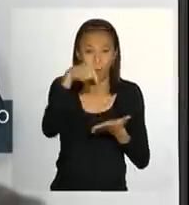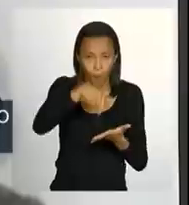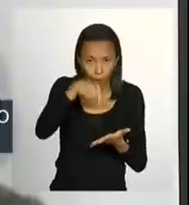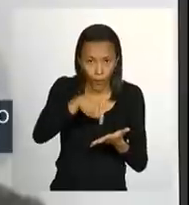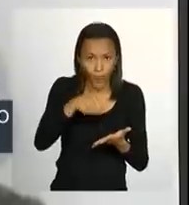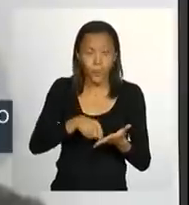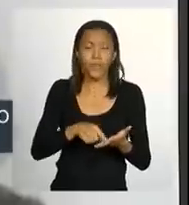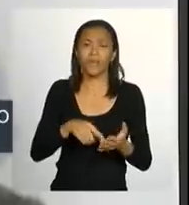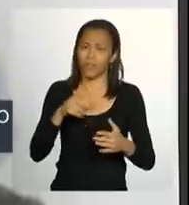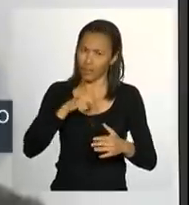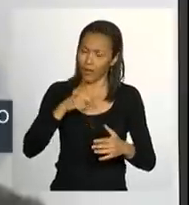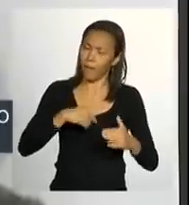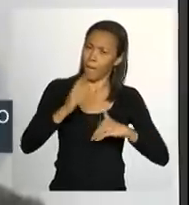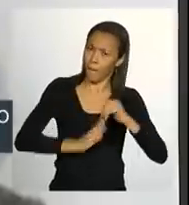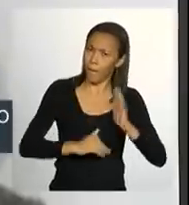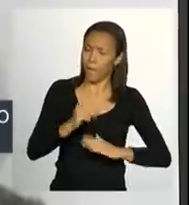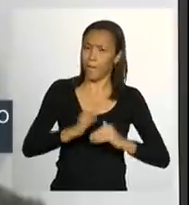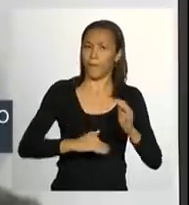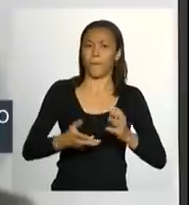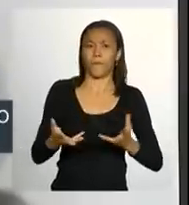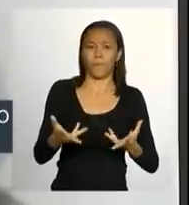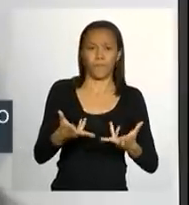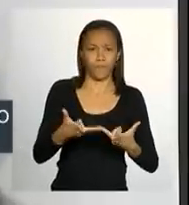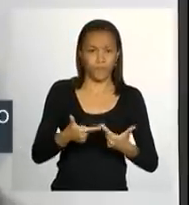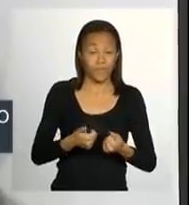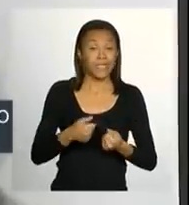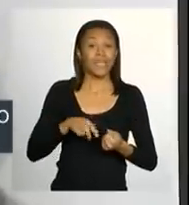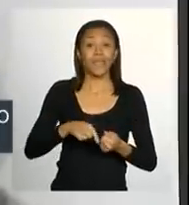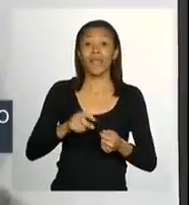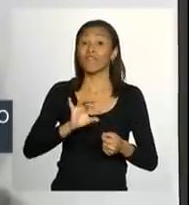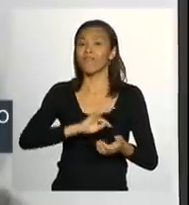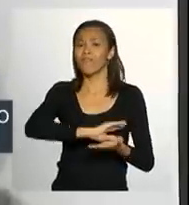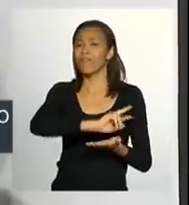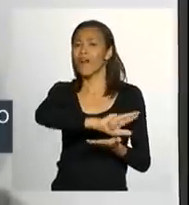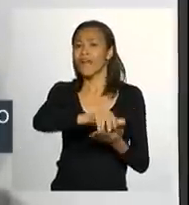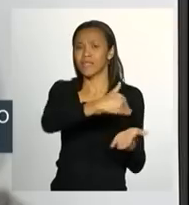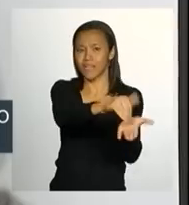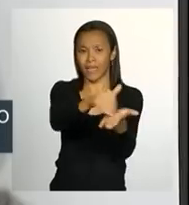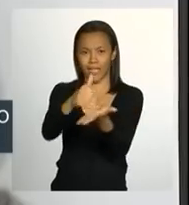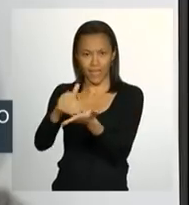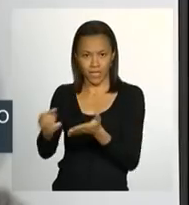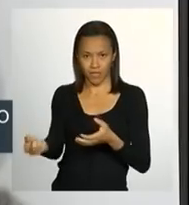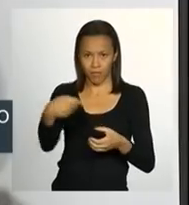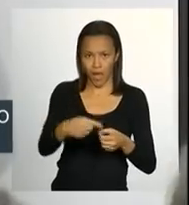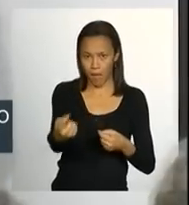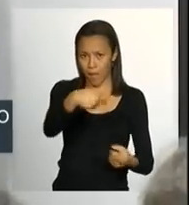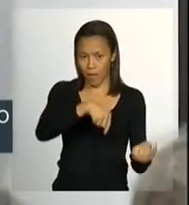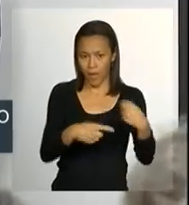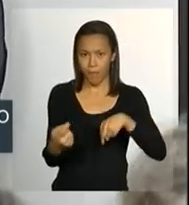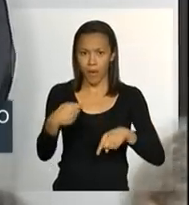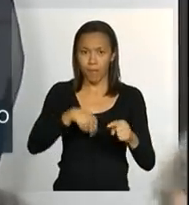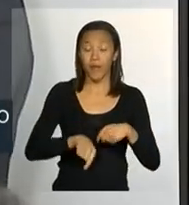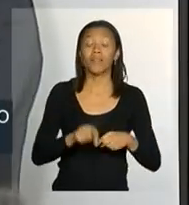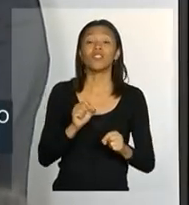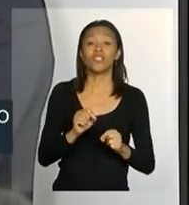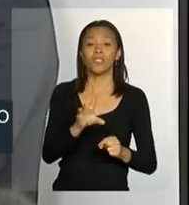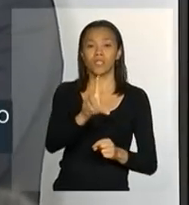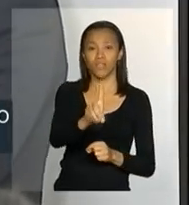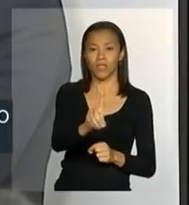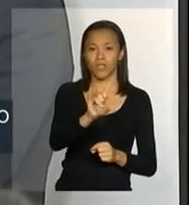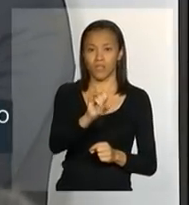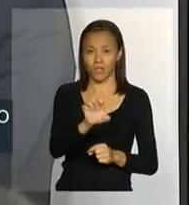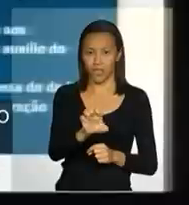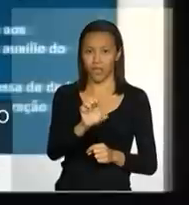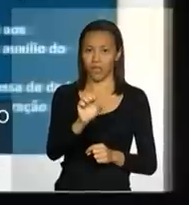que é formado por profissionais que são cedidos por diversas Secretarias de Defesa Civil de todos os estados brasileiros,